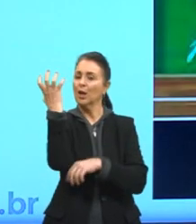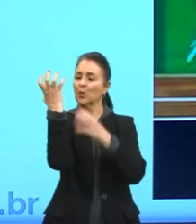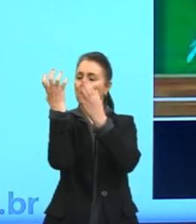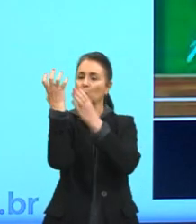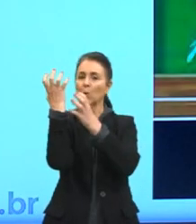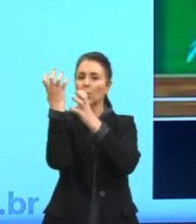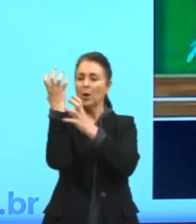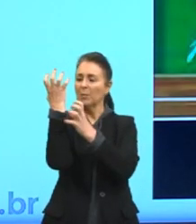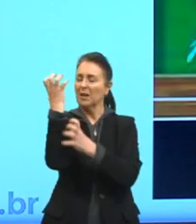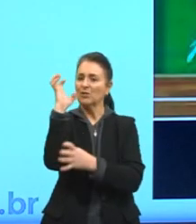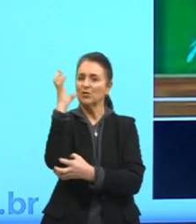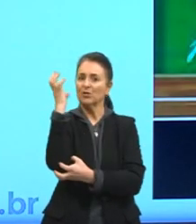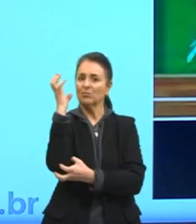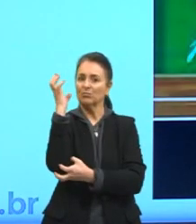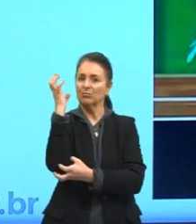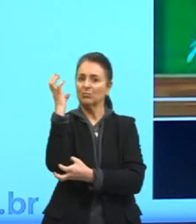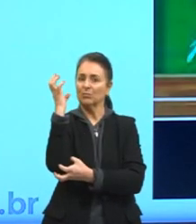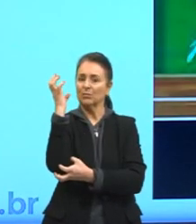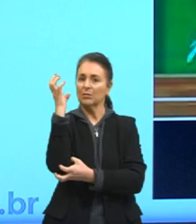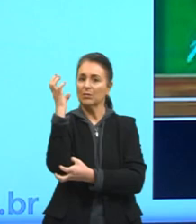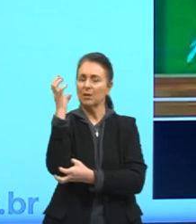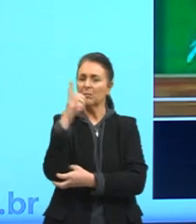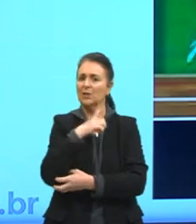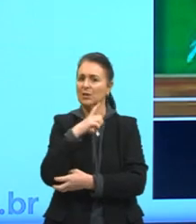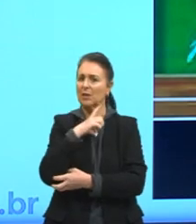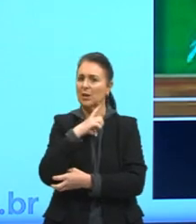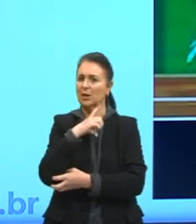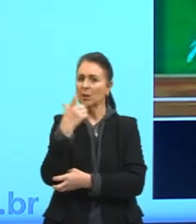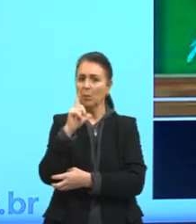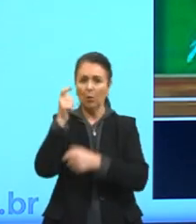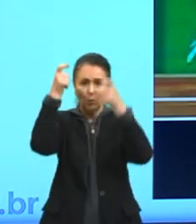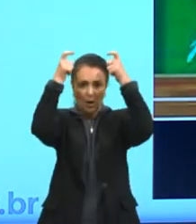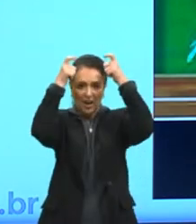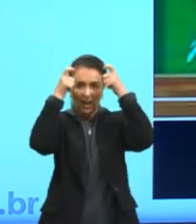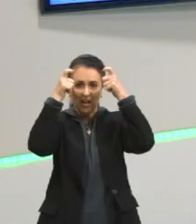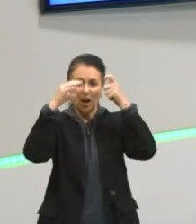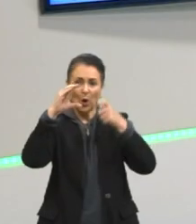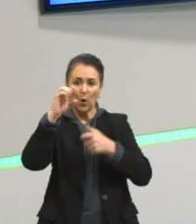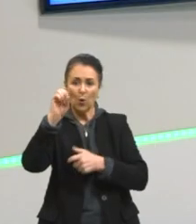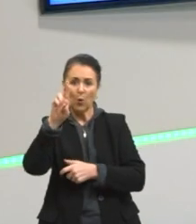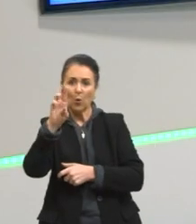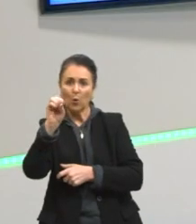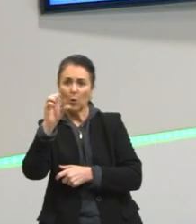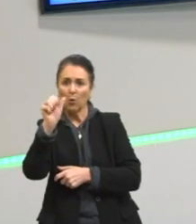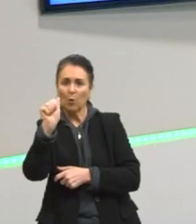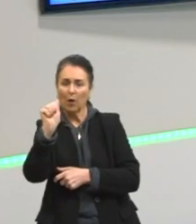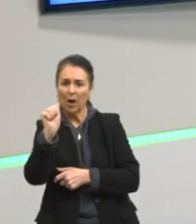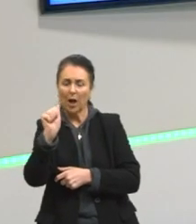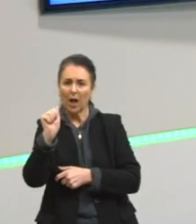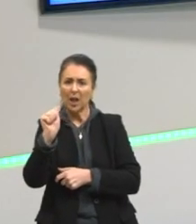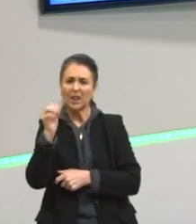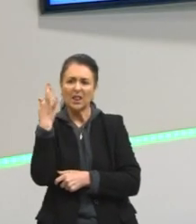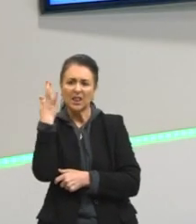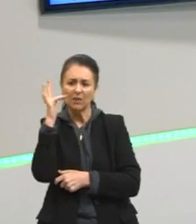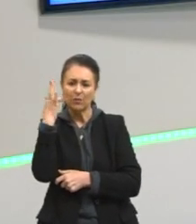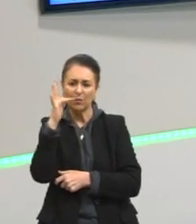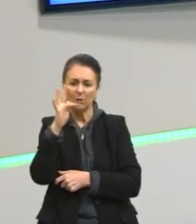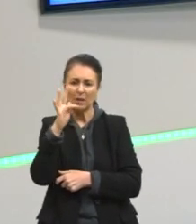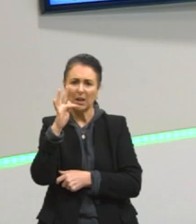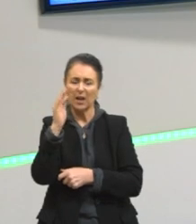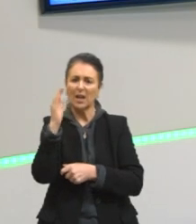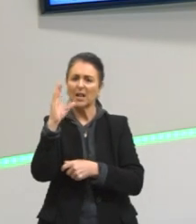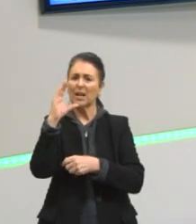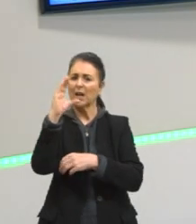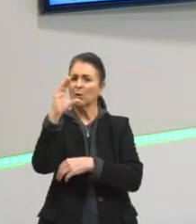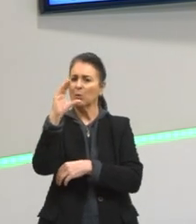coisa. Aqui, né? O abacaxi a gente sabe que não é um rei, mas essa coroa aqui lembra as coroas que os